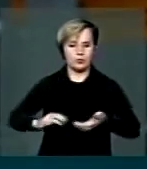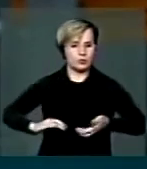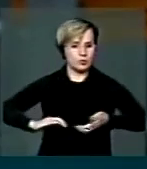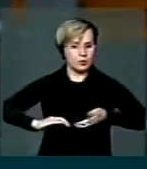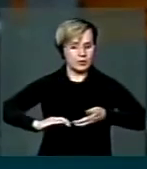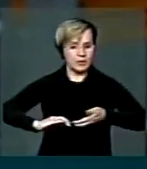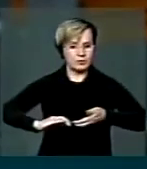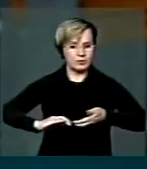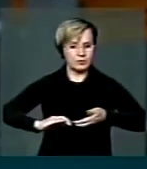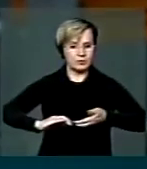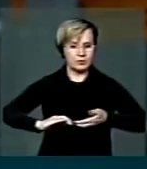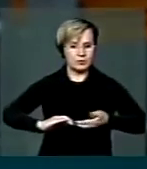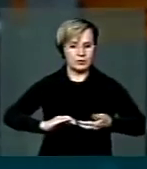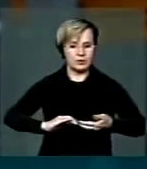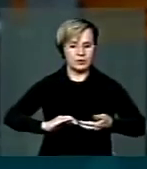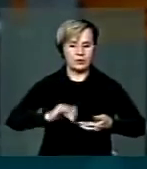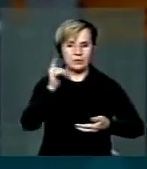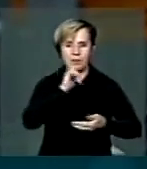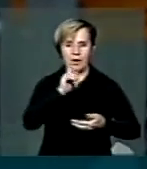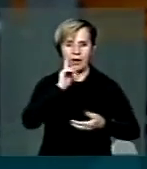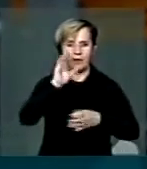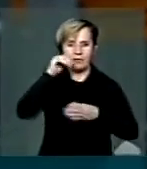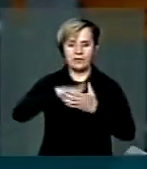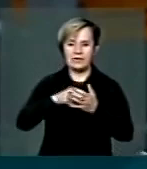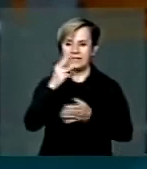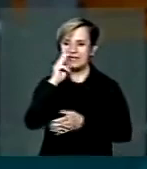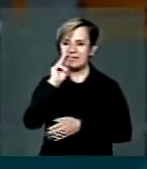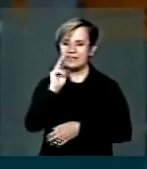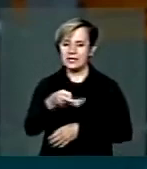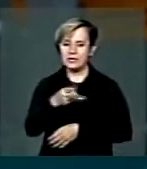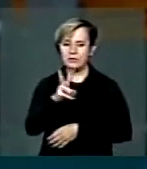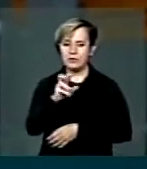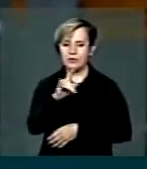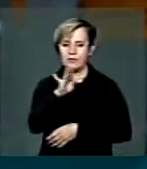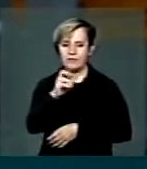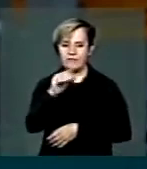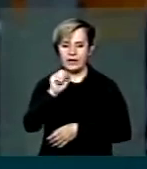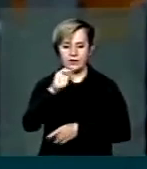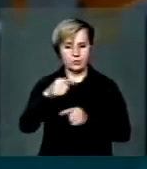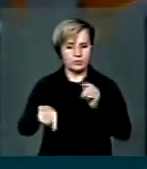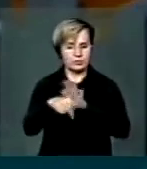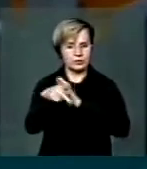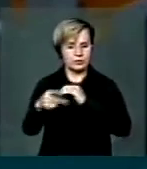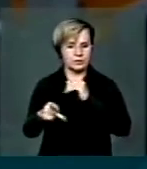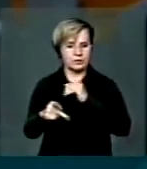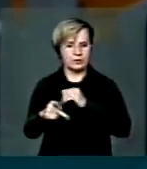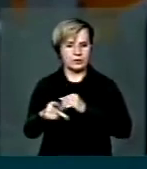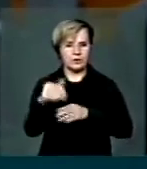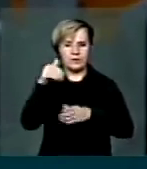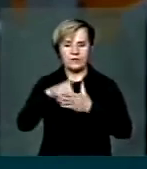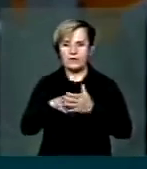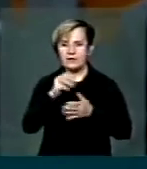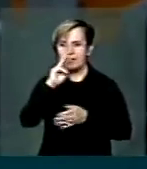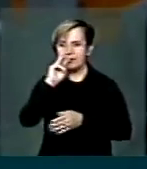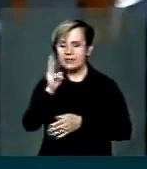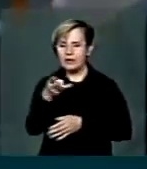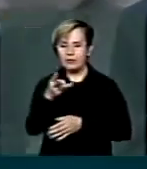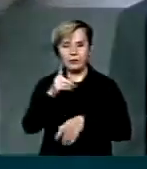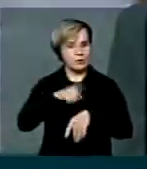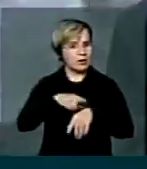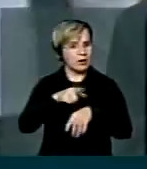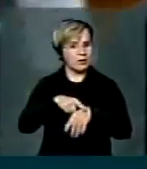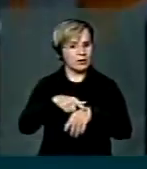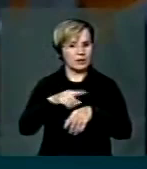votarmos a cerca de 3 mil vetos, deputado Kovács, 3 mil vetos que nós sequer